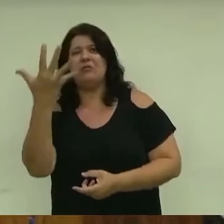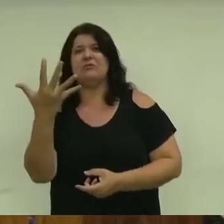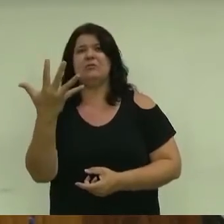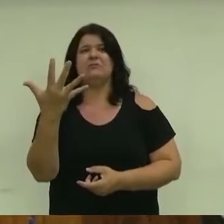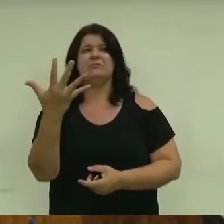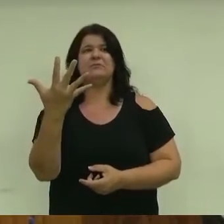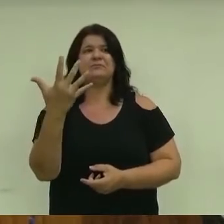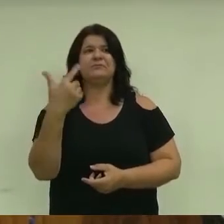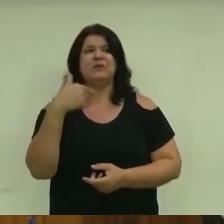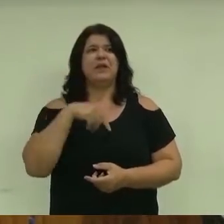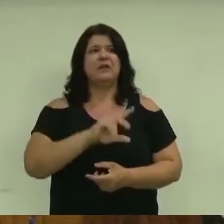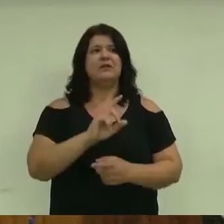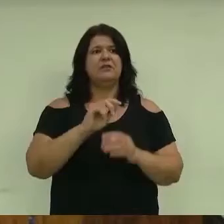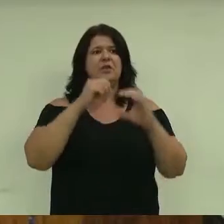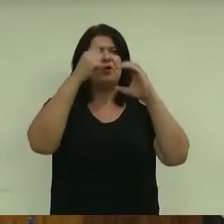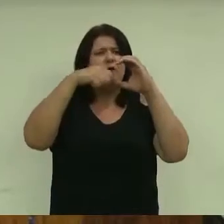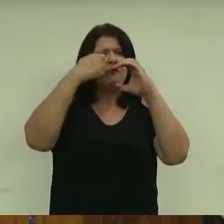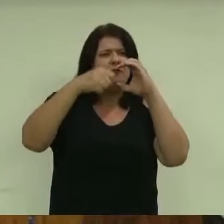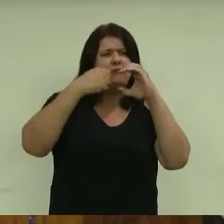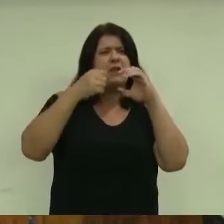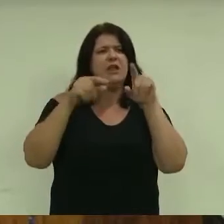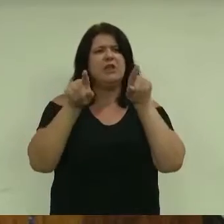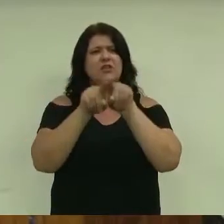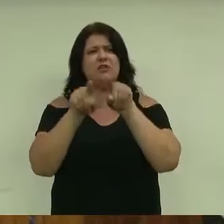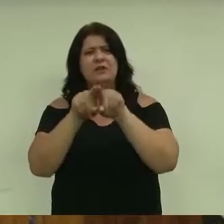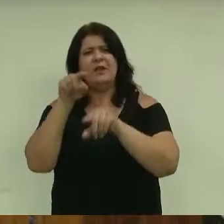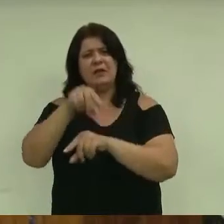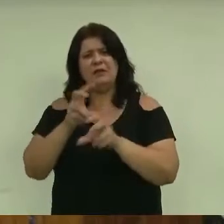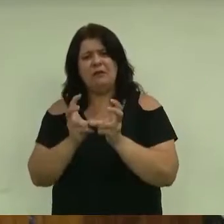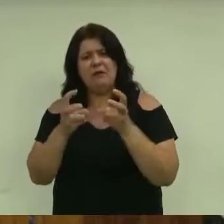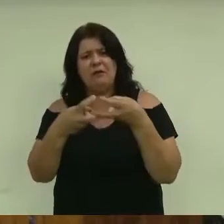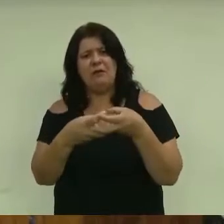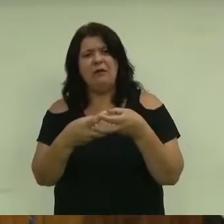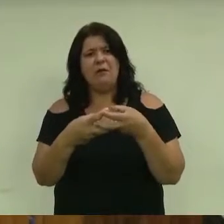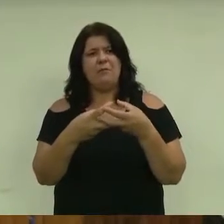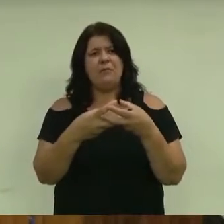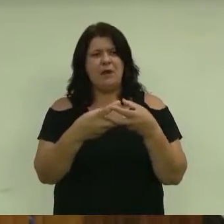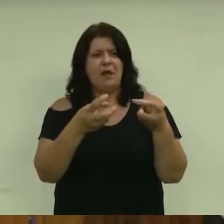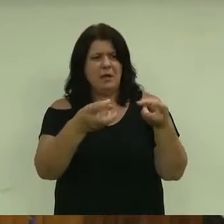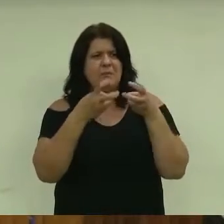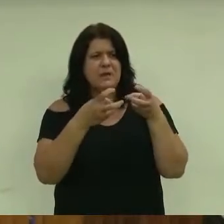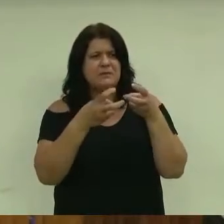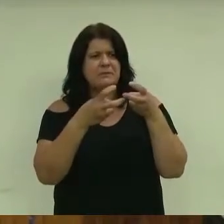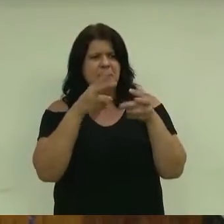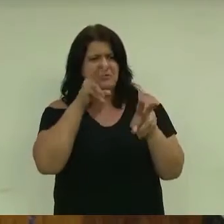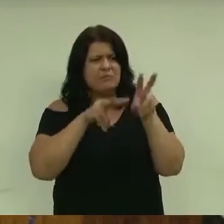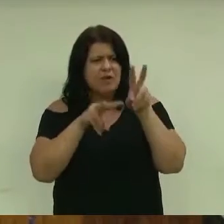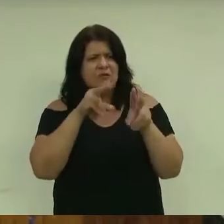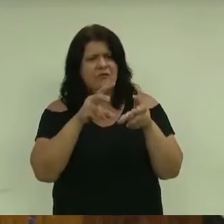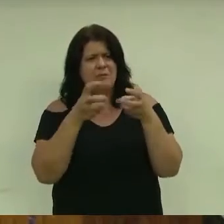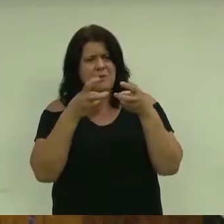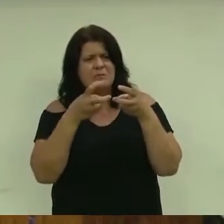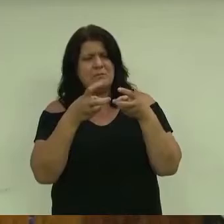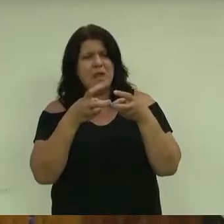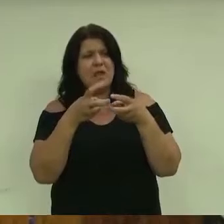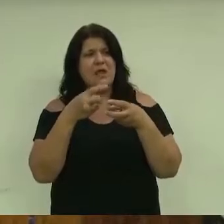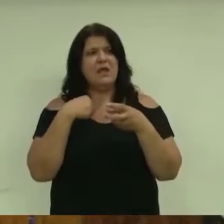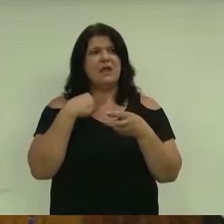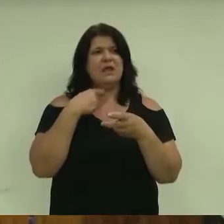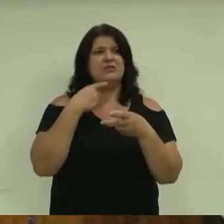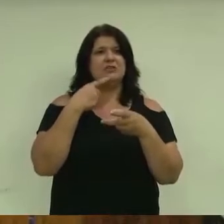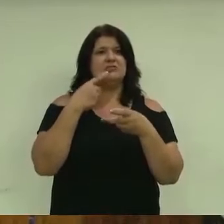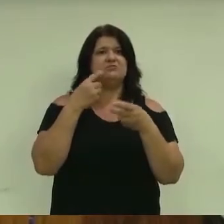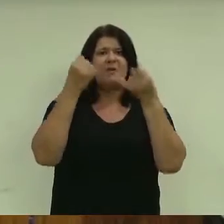e aí tem vídeos, tem os próprios anais dessa casa, você vai notar que a gente fala